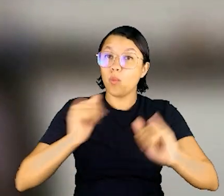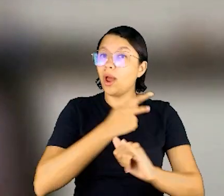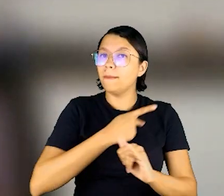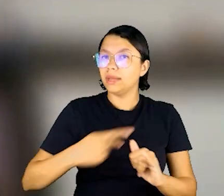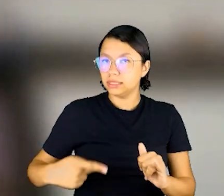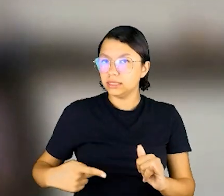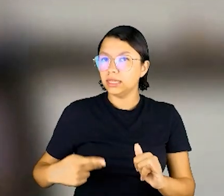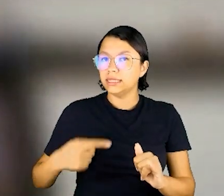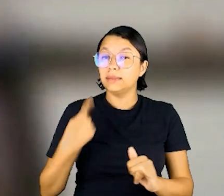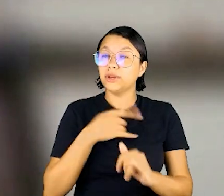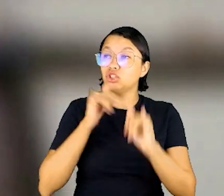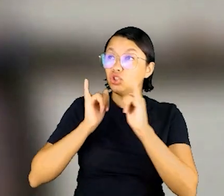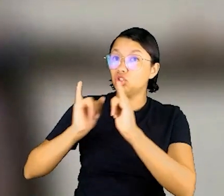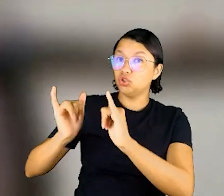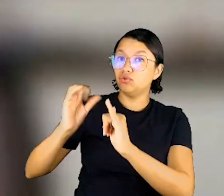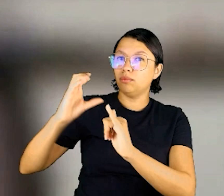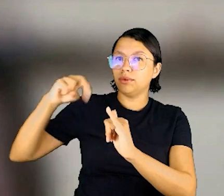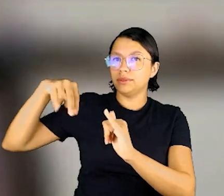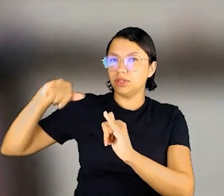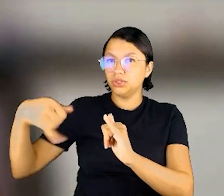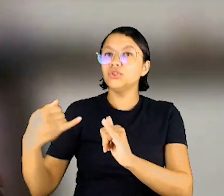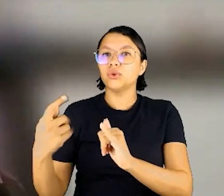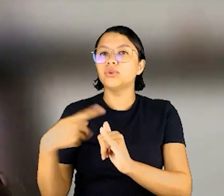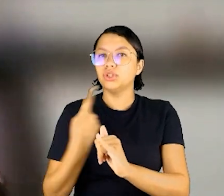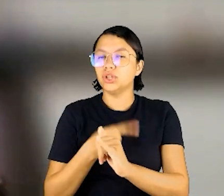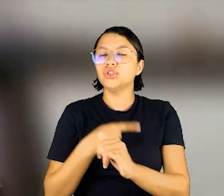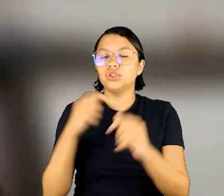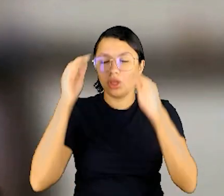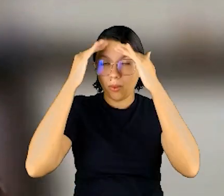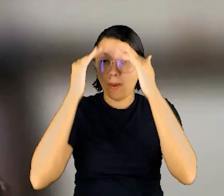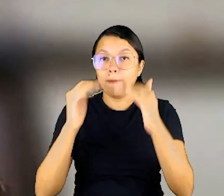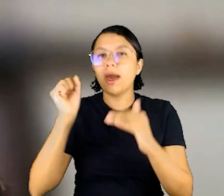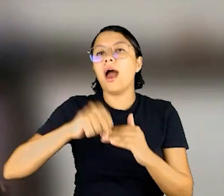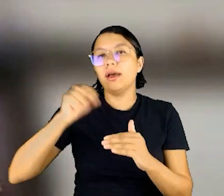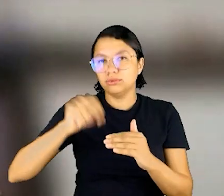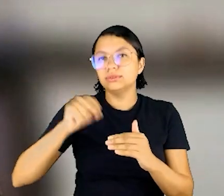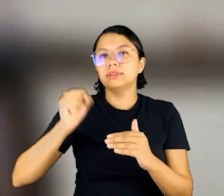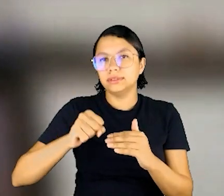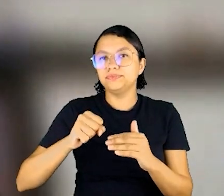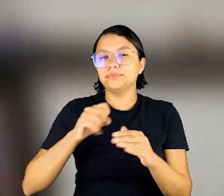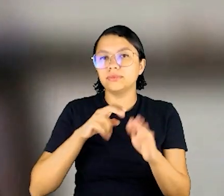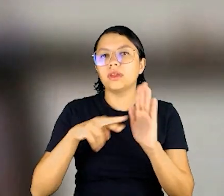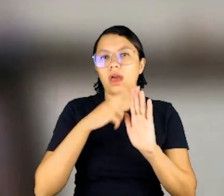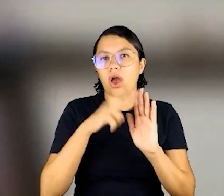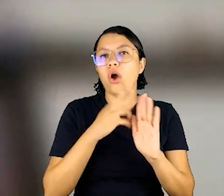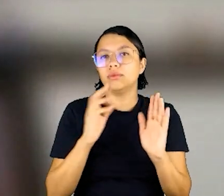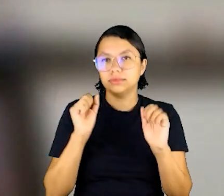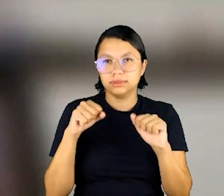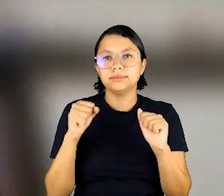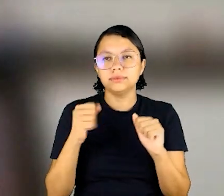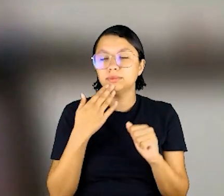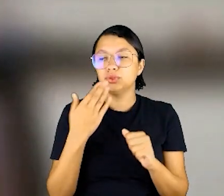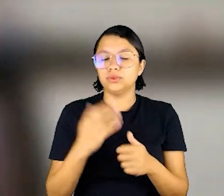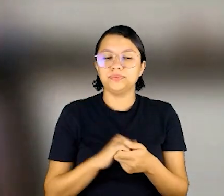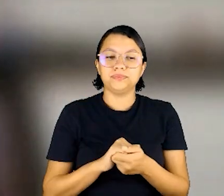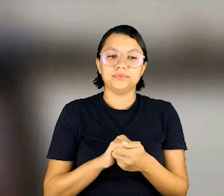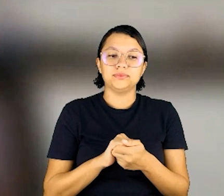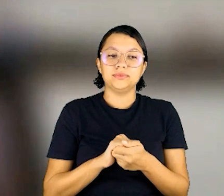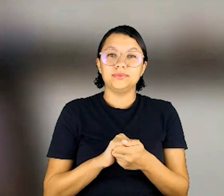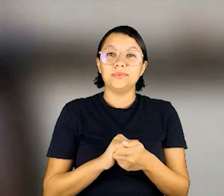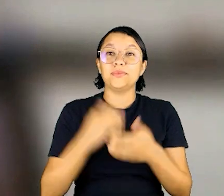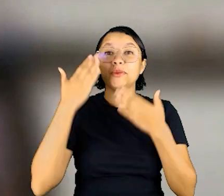por favor, comunique à presidência para a gente informar o CNJ que nós estamos cumprindo, sim, a recomendação que eles pediram.